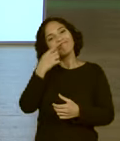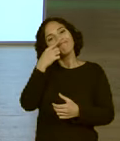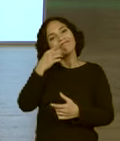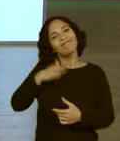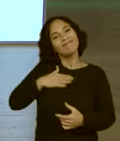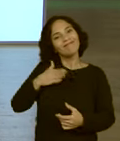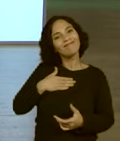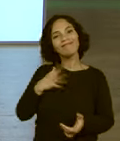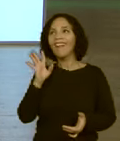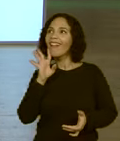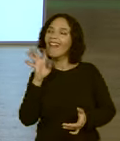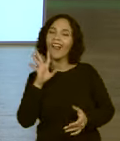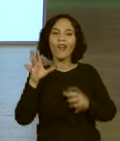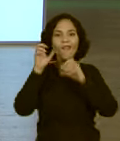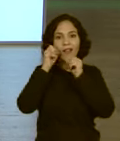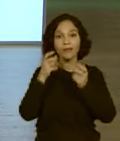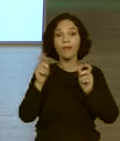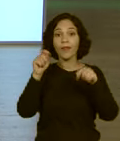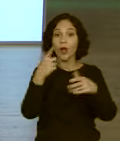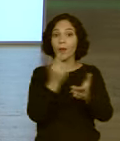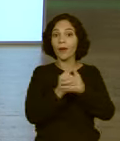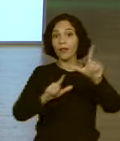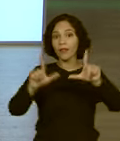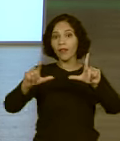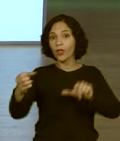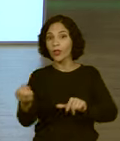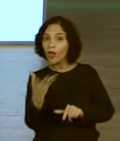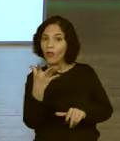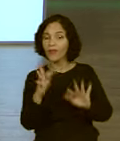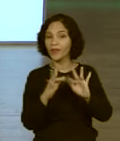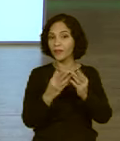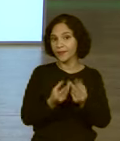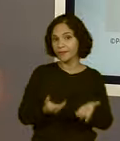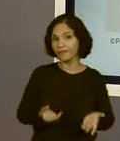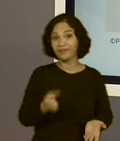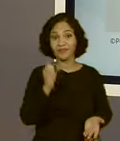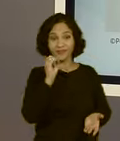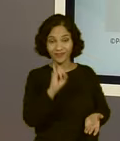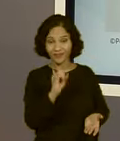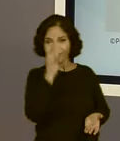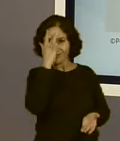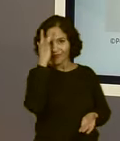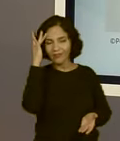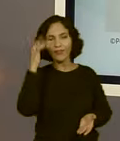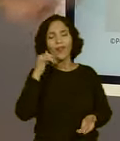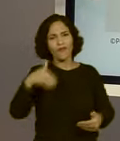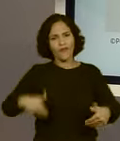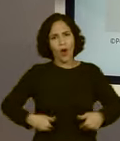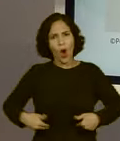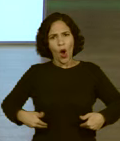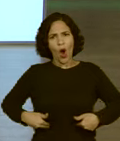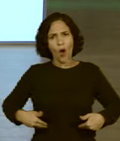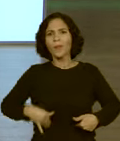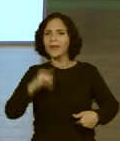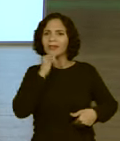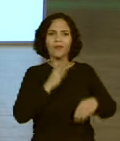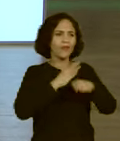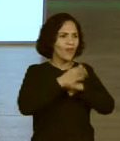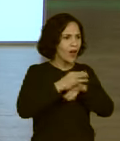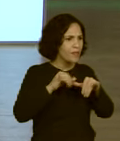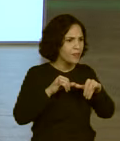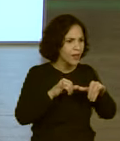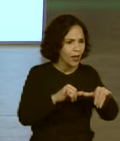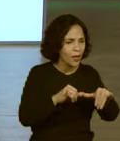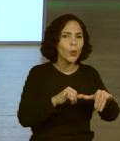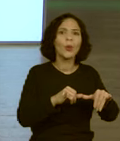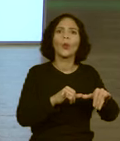um quarto mais legal? Dá para comprar uma TV nova para a família? Se a pessoa for com fome no supermercado, ela faz uma super compra com esse